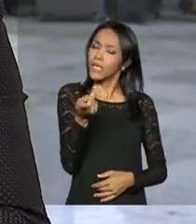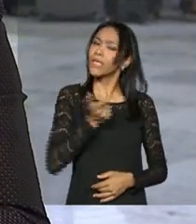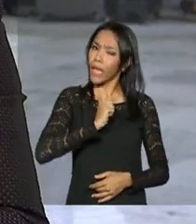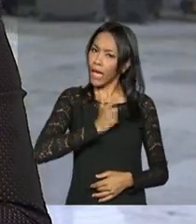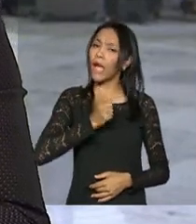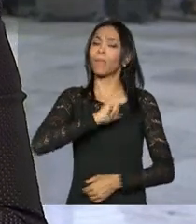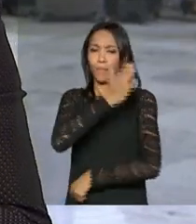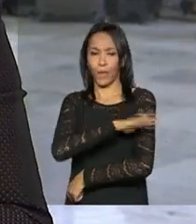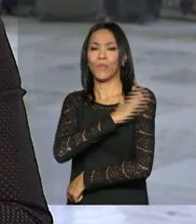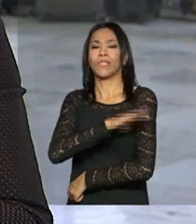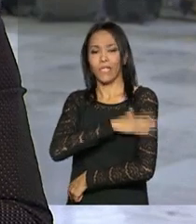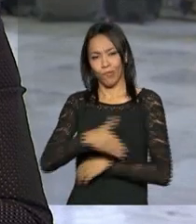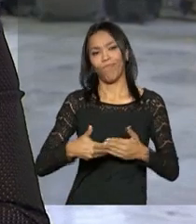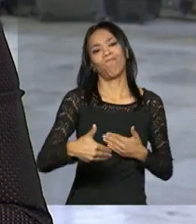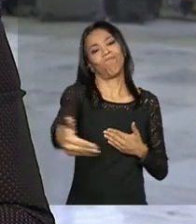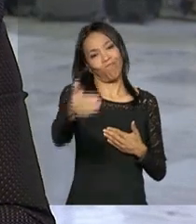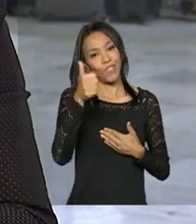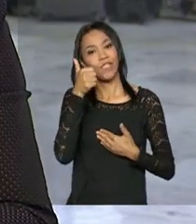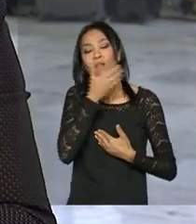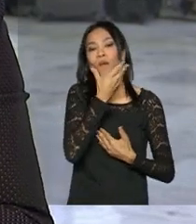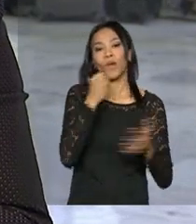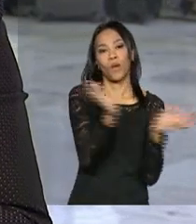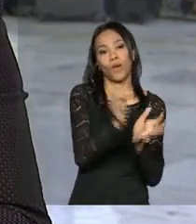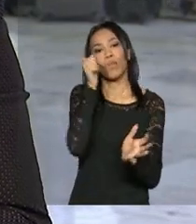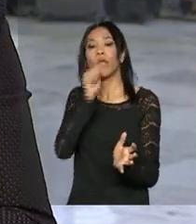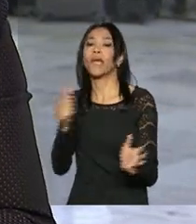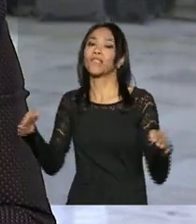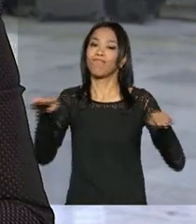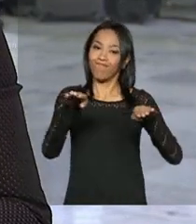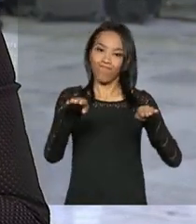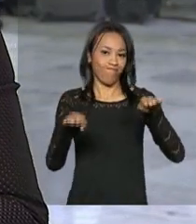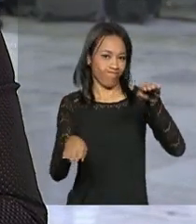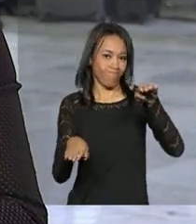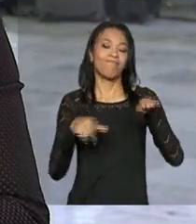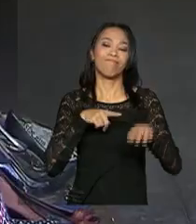preconceito de gênero. Vamos acompanhar na matéria produzida pela NBR.